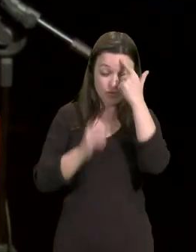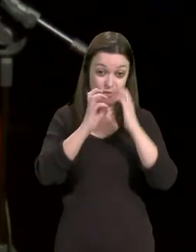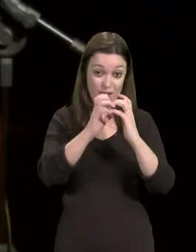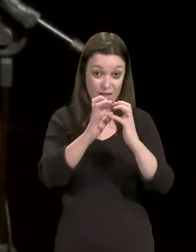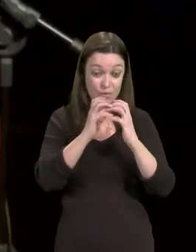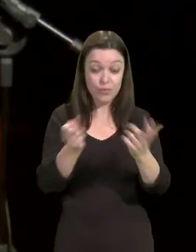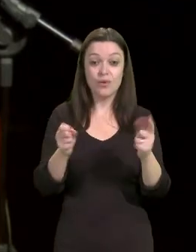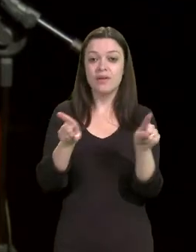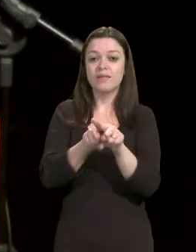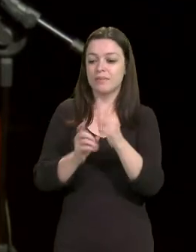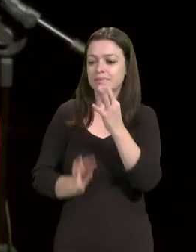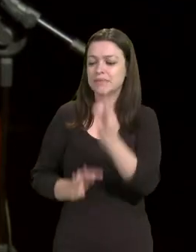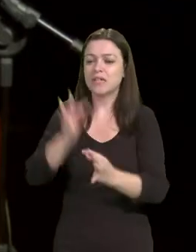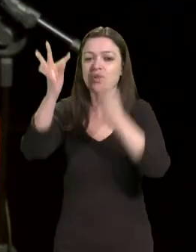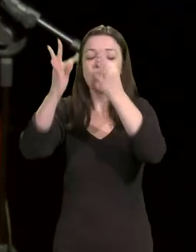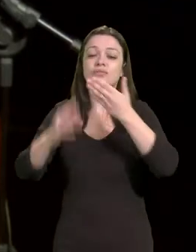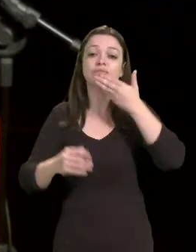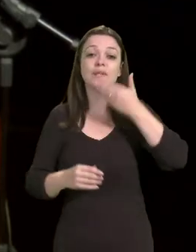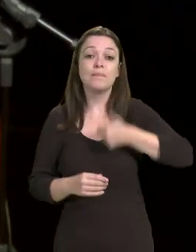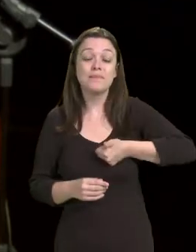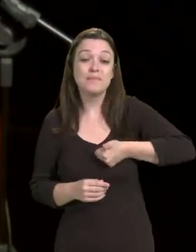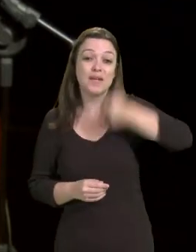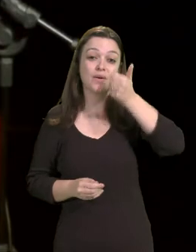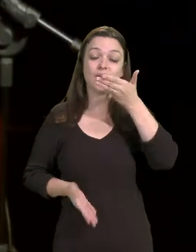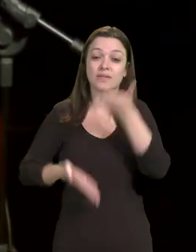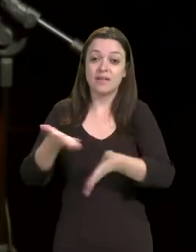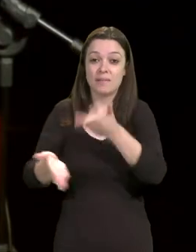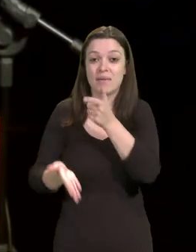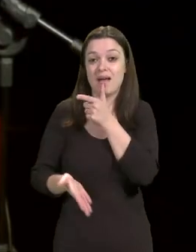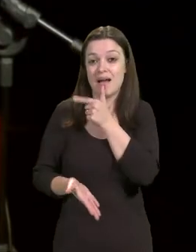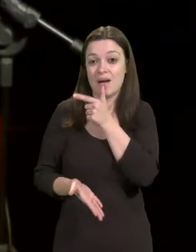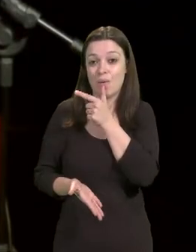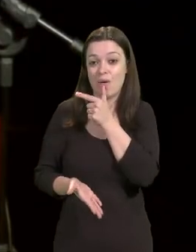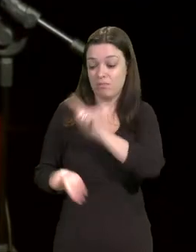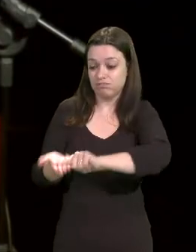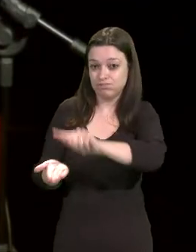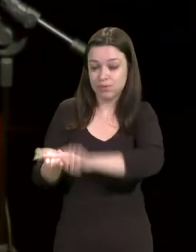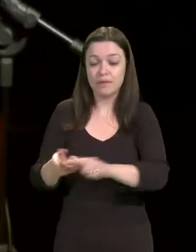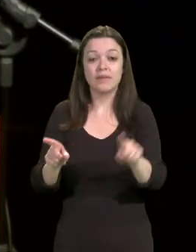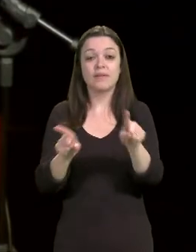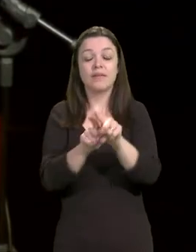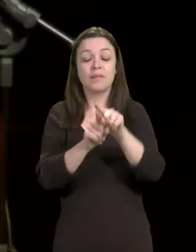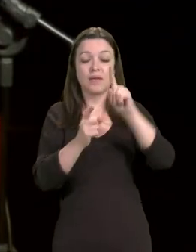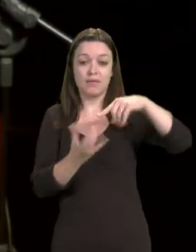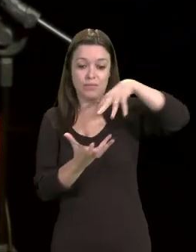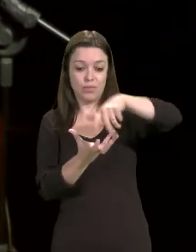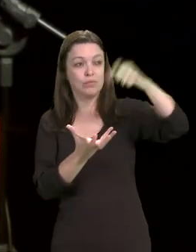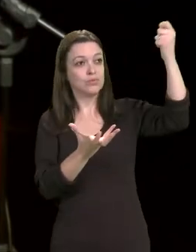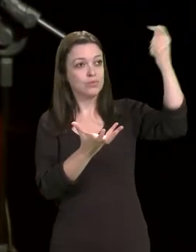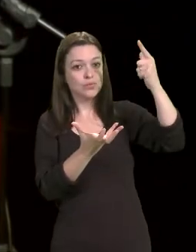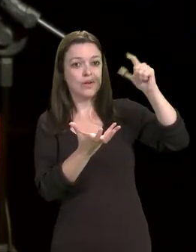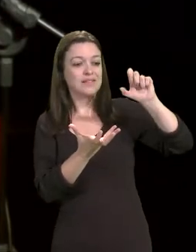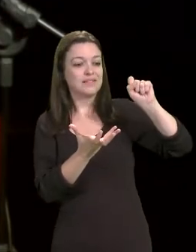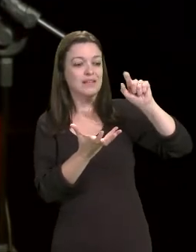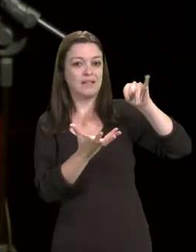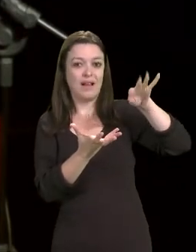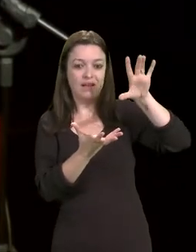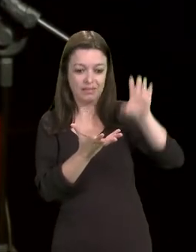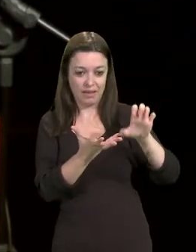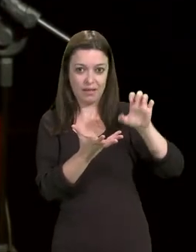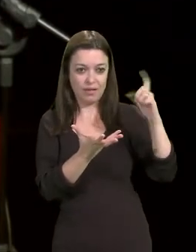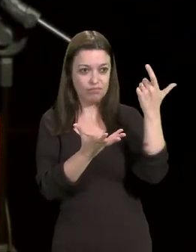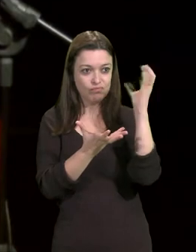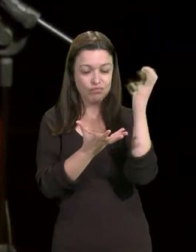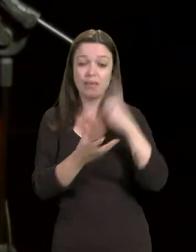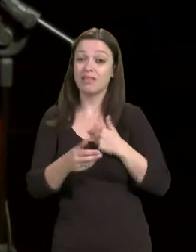tecnologias para melhorar o tratamento da água, satélites, dentre outras, de